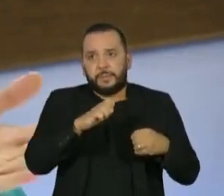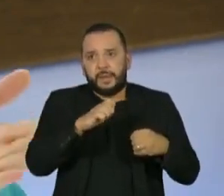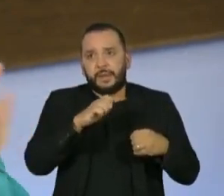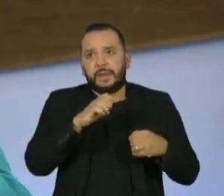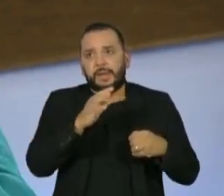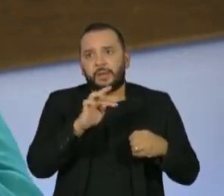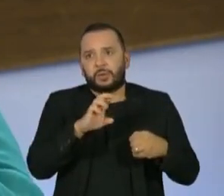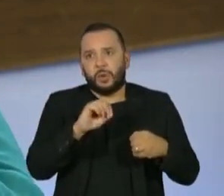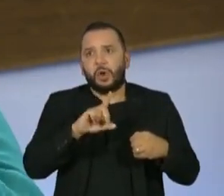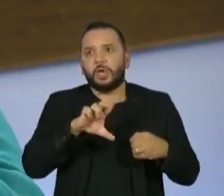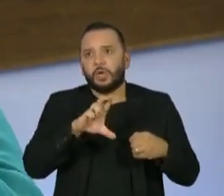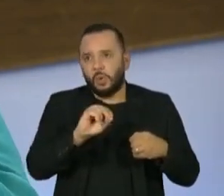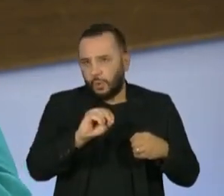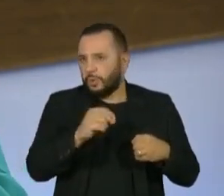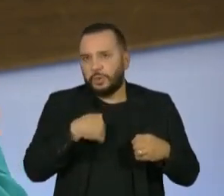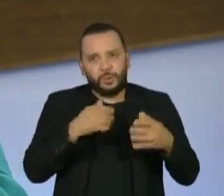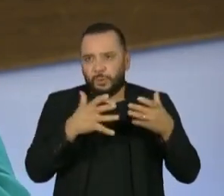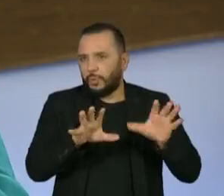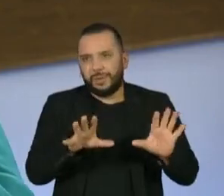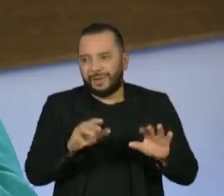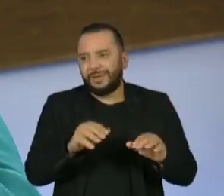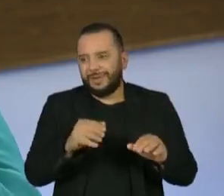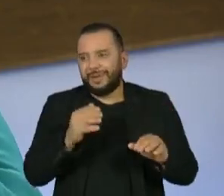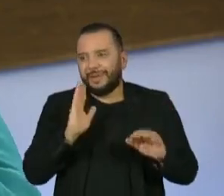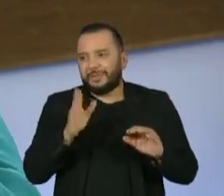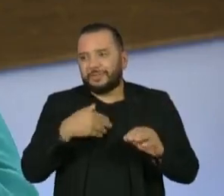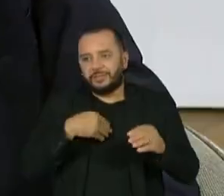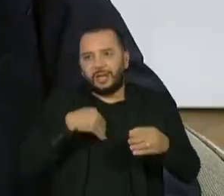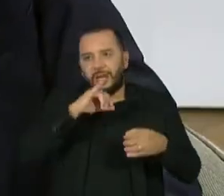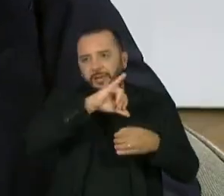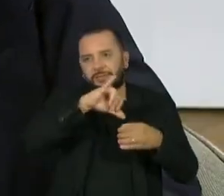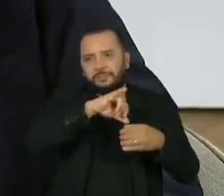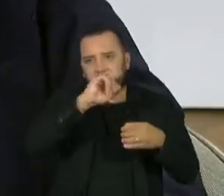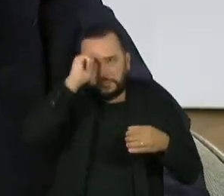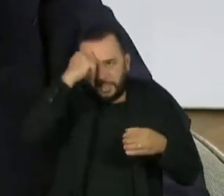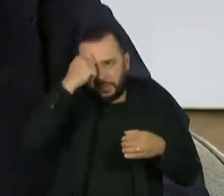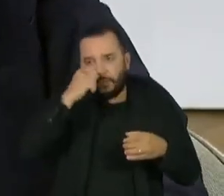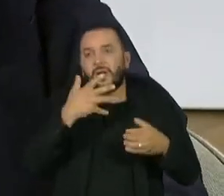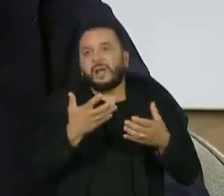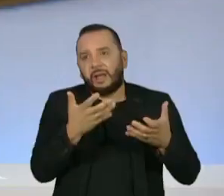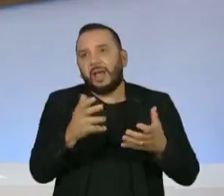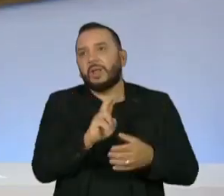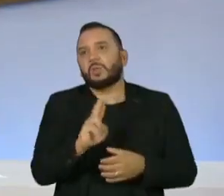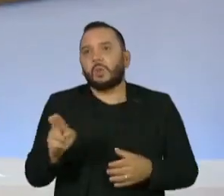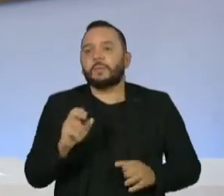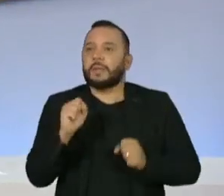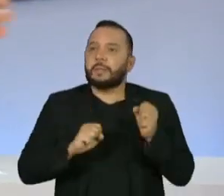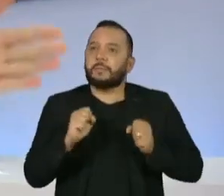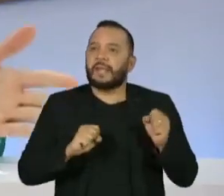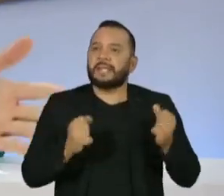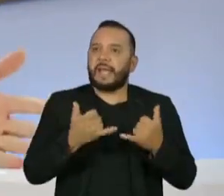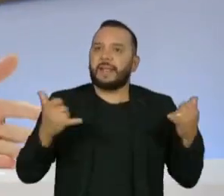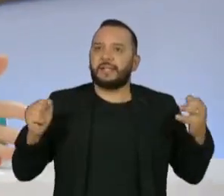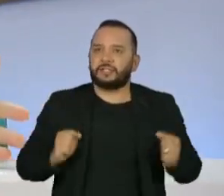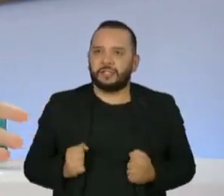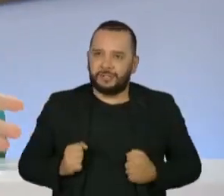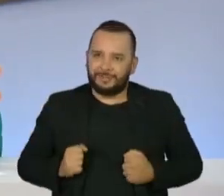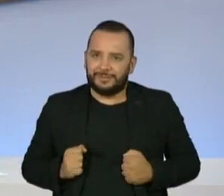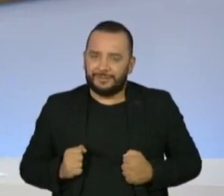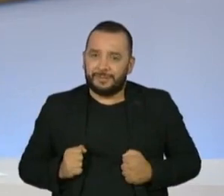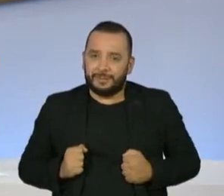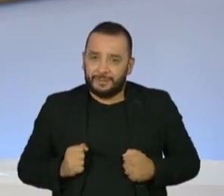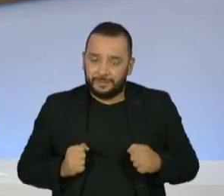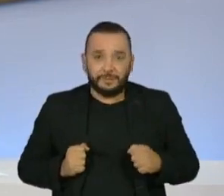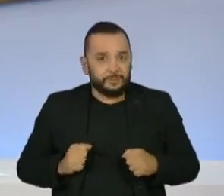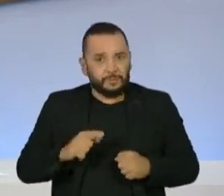energia, vocês também. Eu não sou um petroleiro. É, mas vocês querem agora ser chamados de empresa de energia,